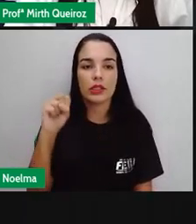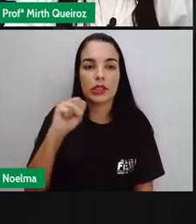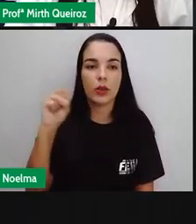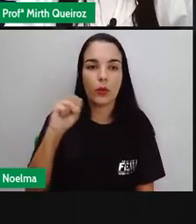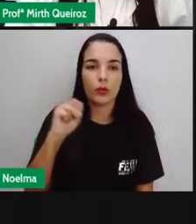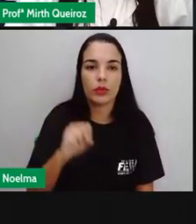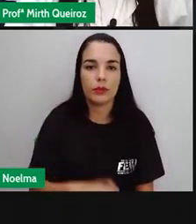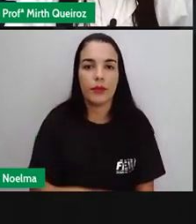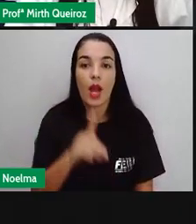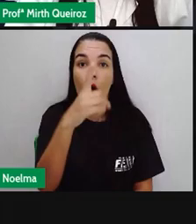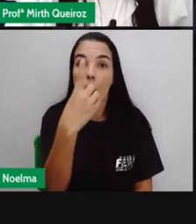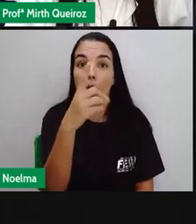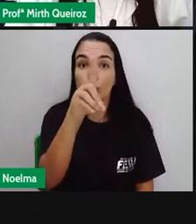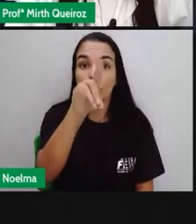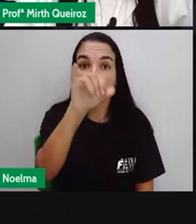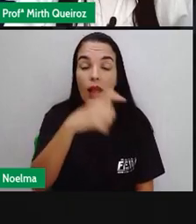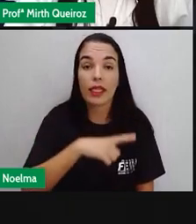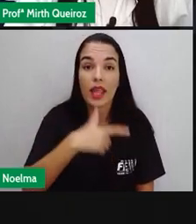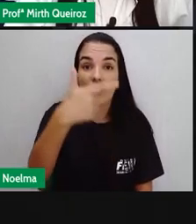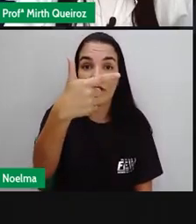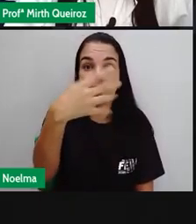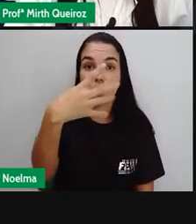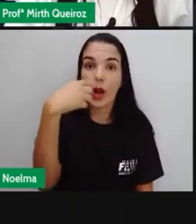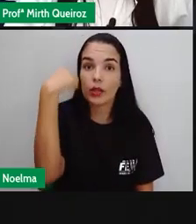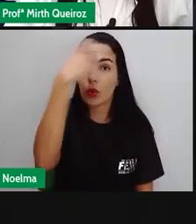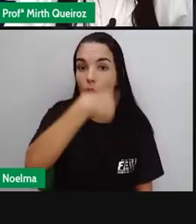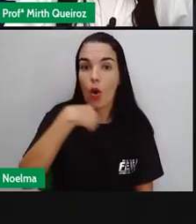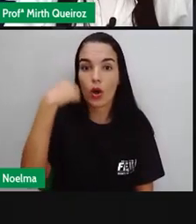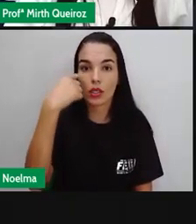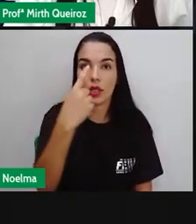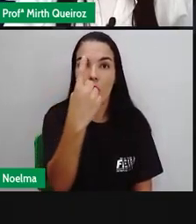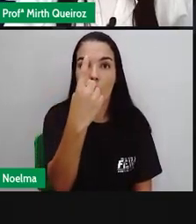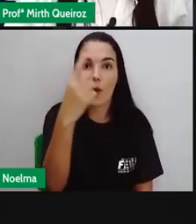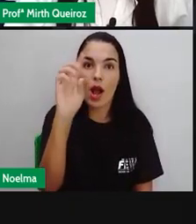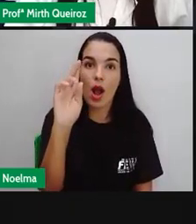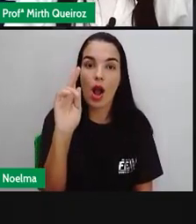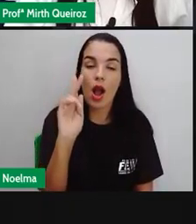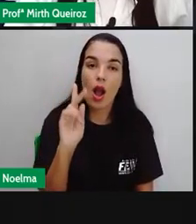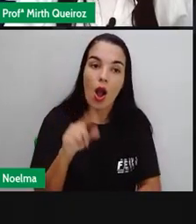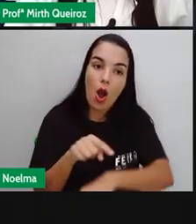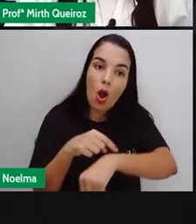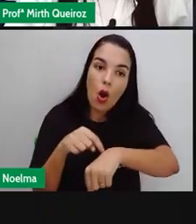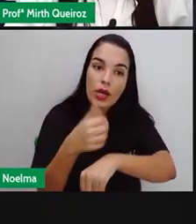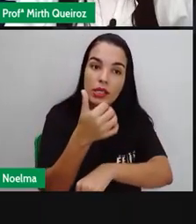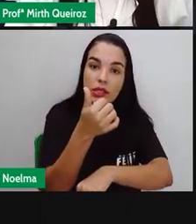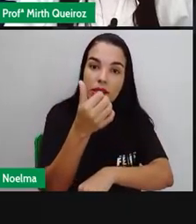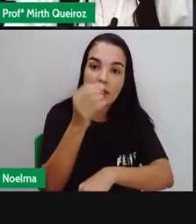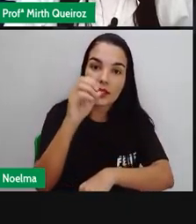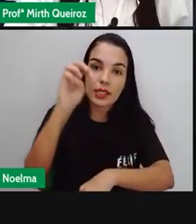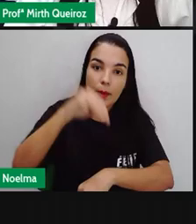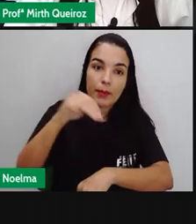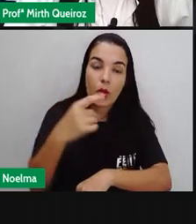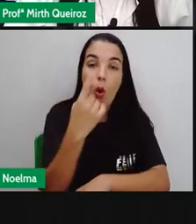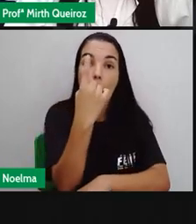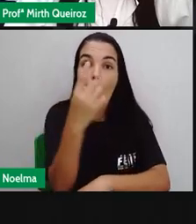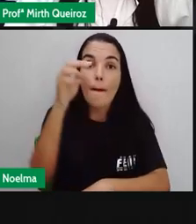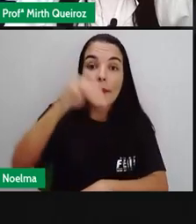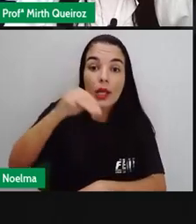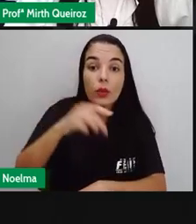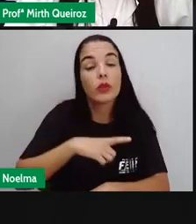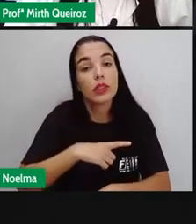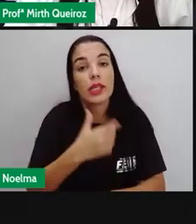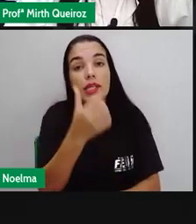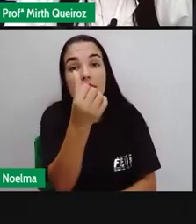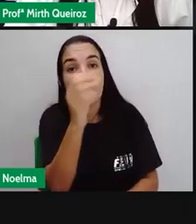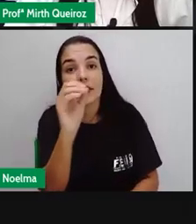Tem 60 minutos E um minuto Tem 60 segundos Se vocês analisarem